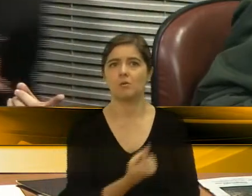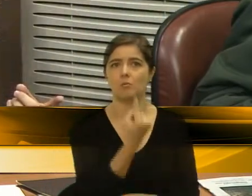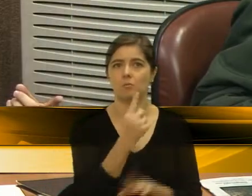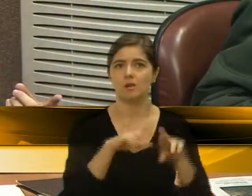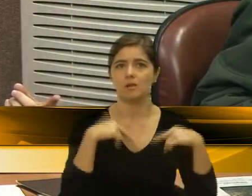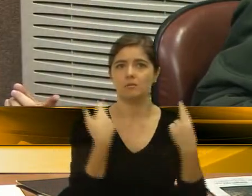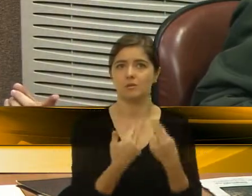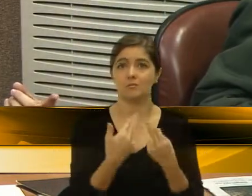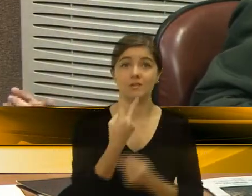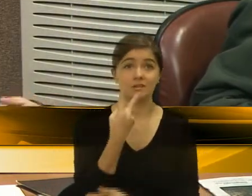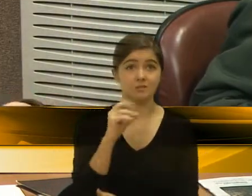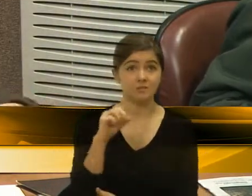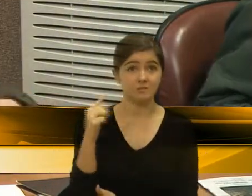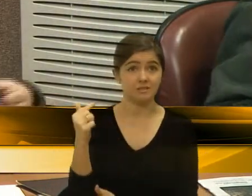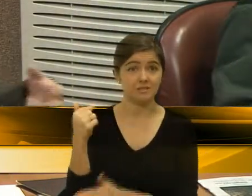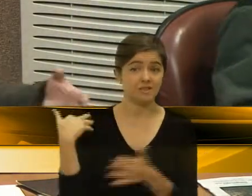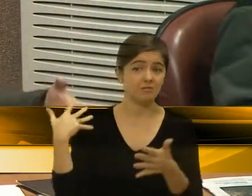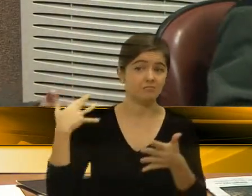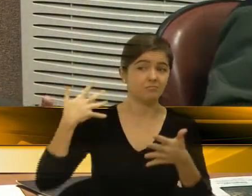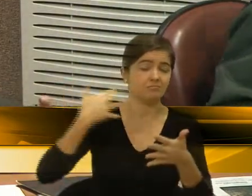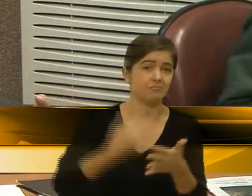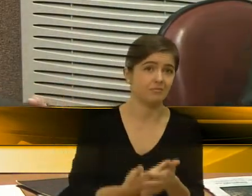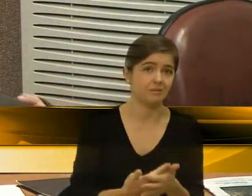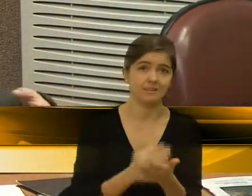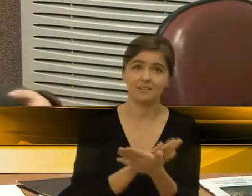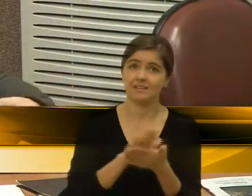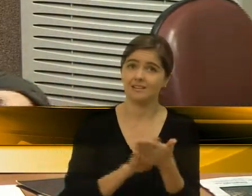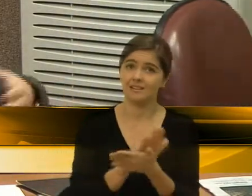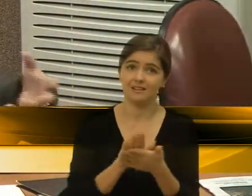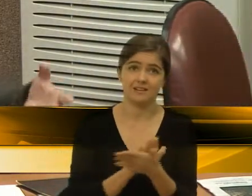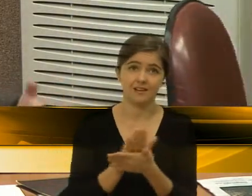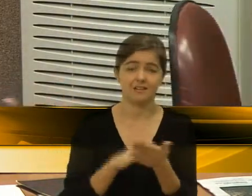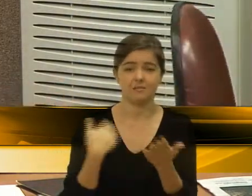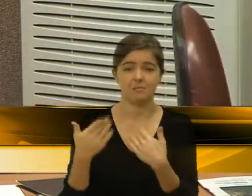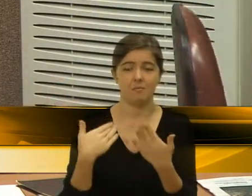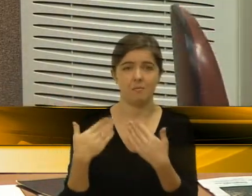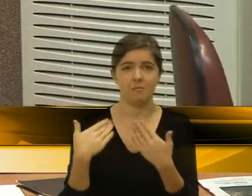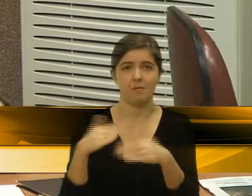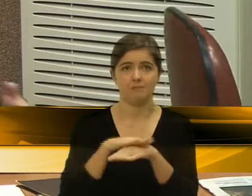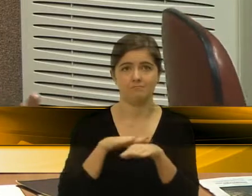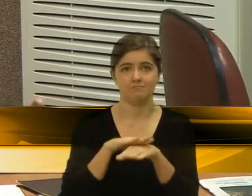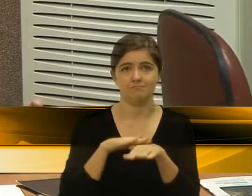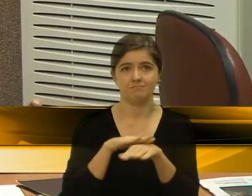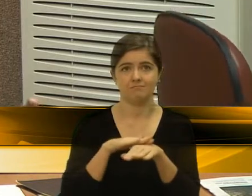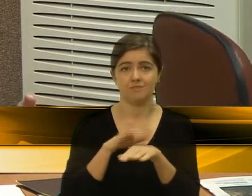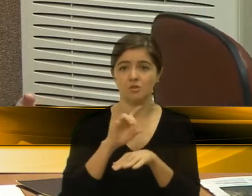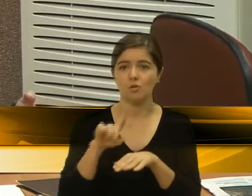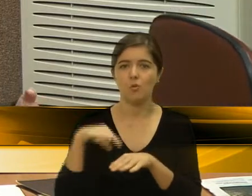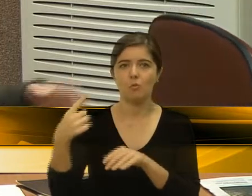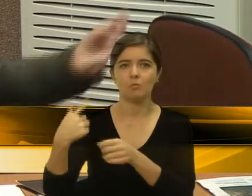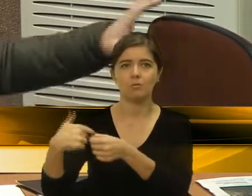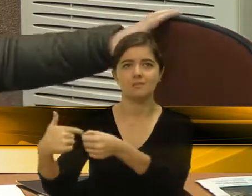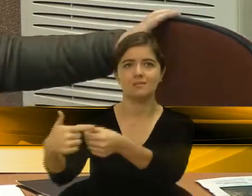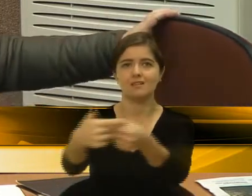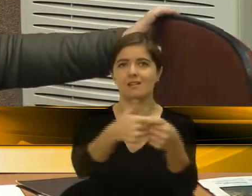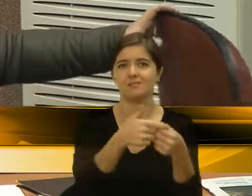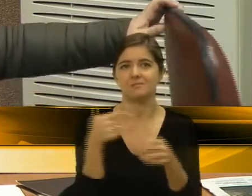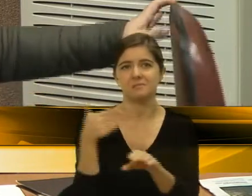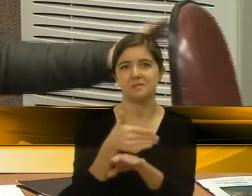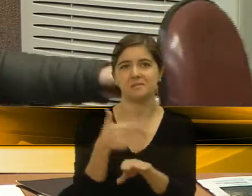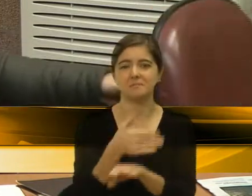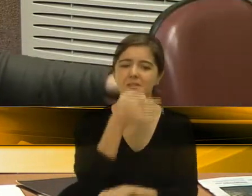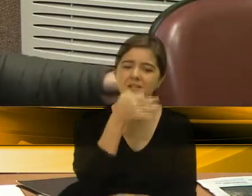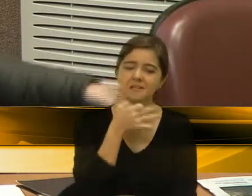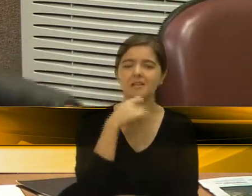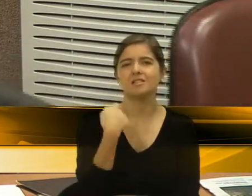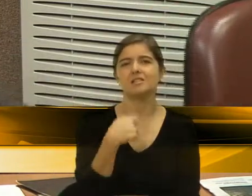2017. Não ter participado de nada desse debate, somente os municípios que cercam Caxias do Sul. E Caxias do Sul tem que ter no mínimo